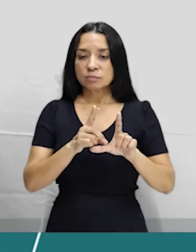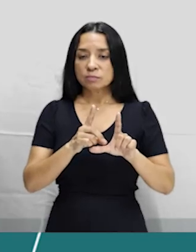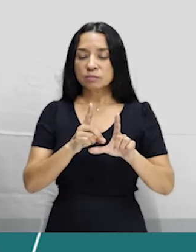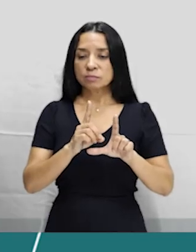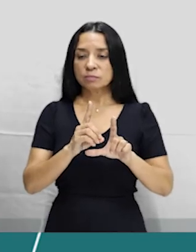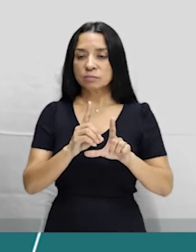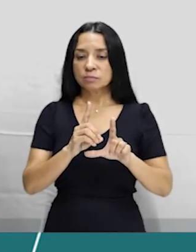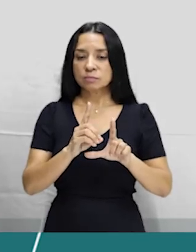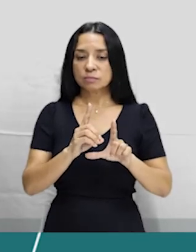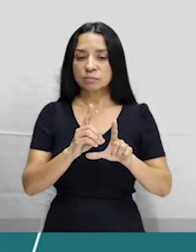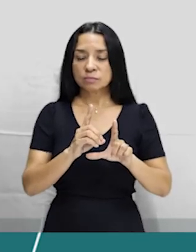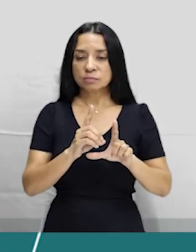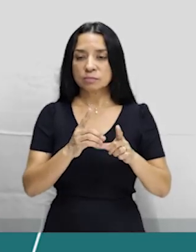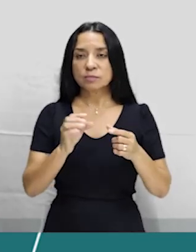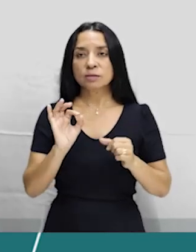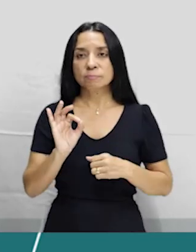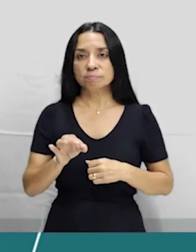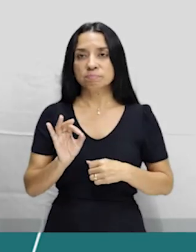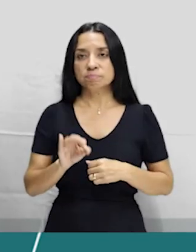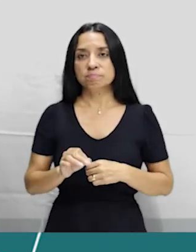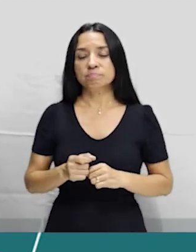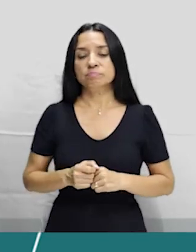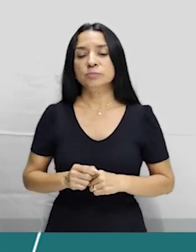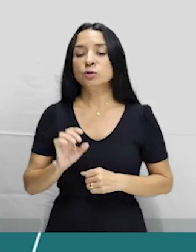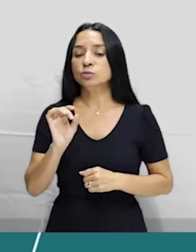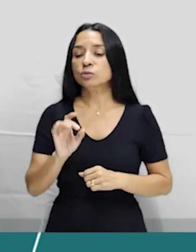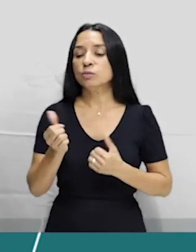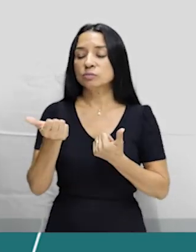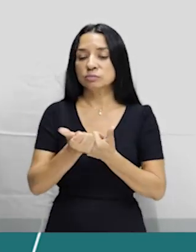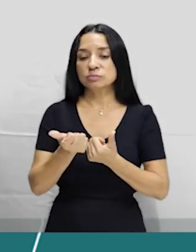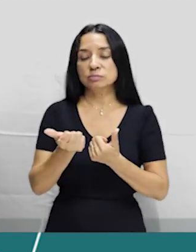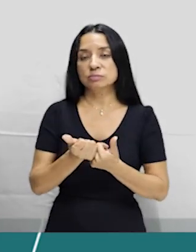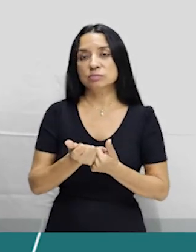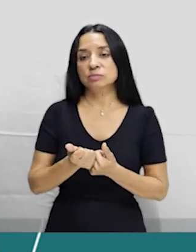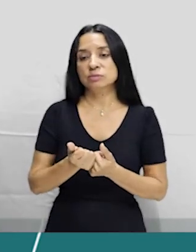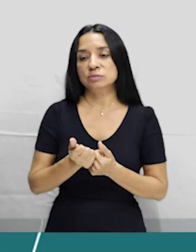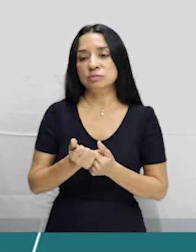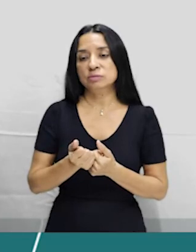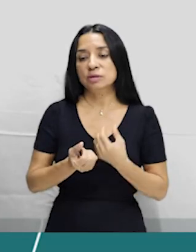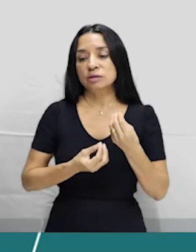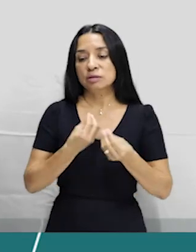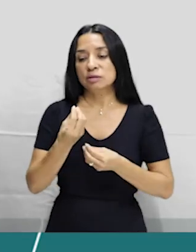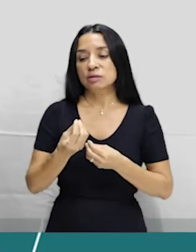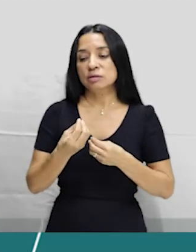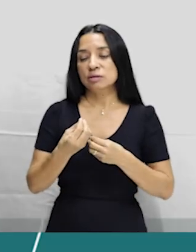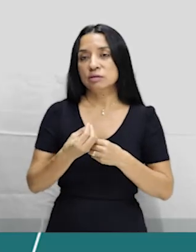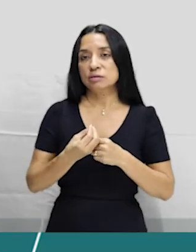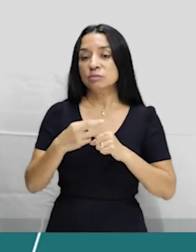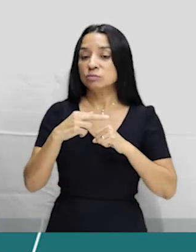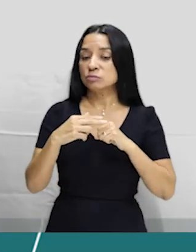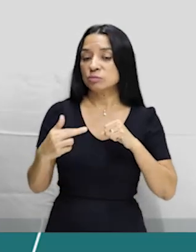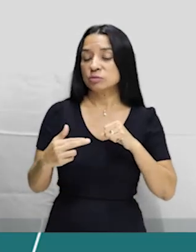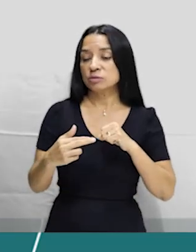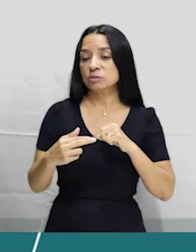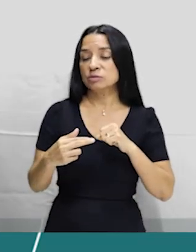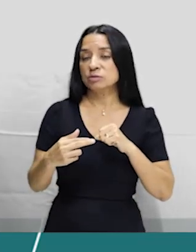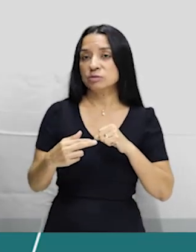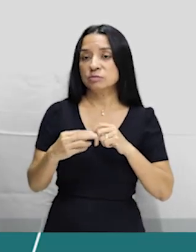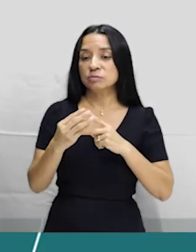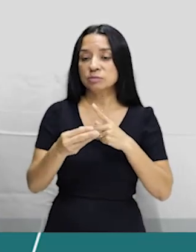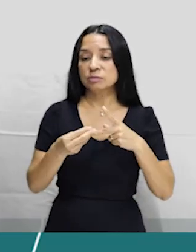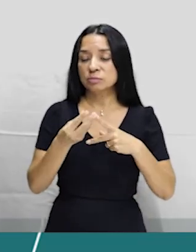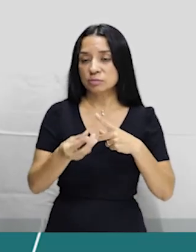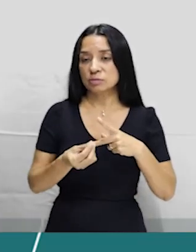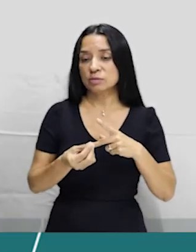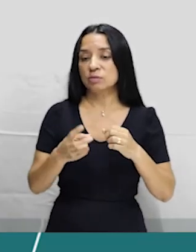rosada, tá certo? Então, era só substituir, já que o meu substantivo vai para o plural, o meu verbo tem